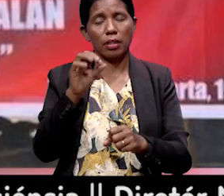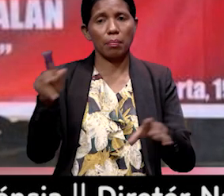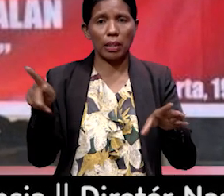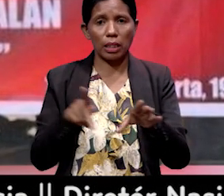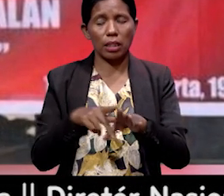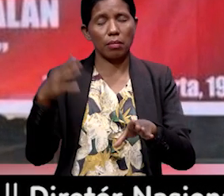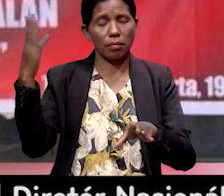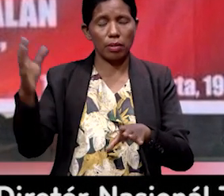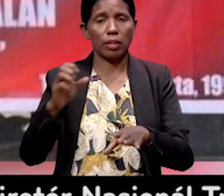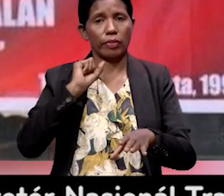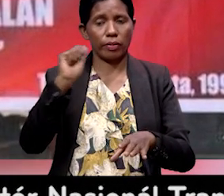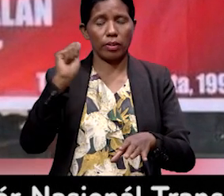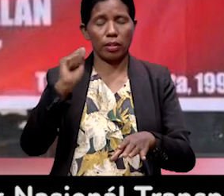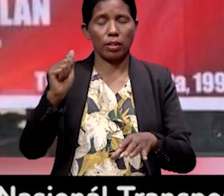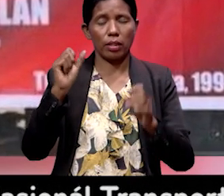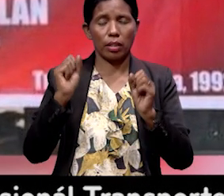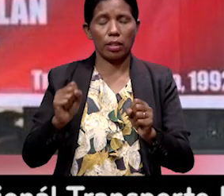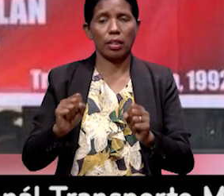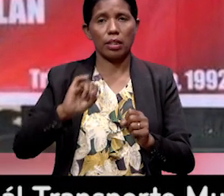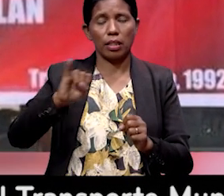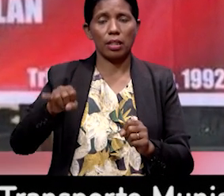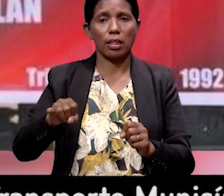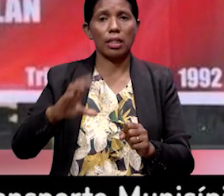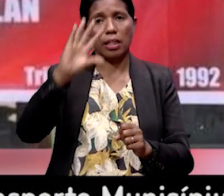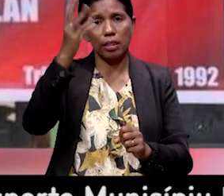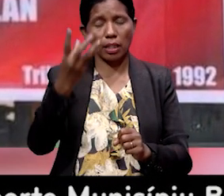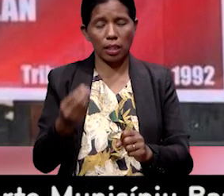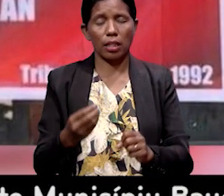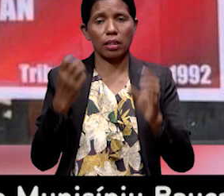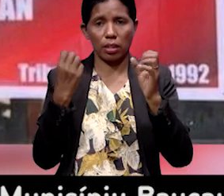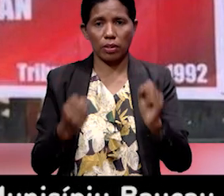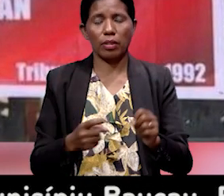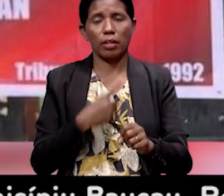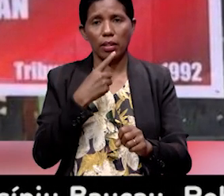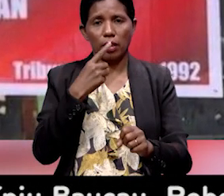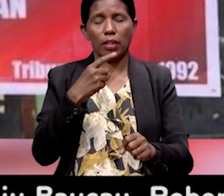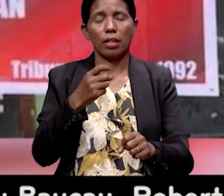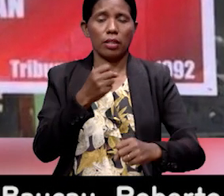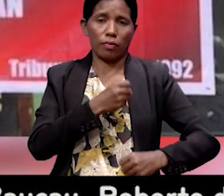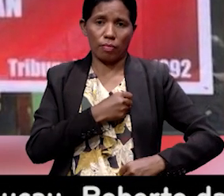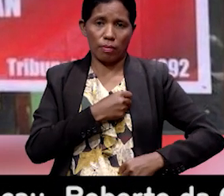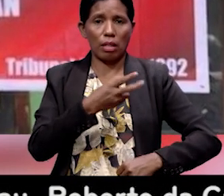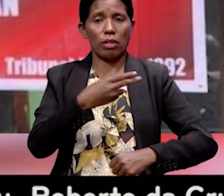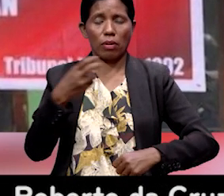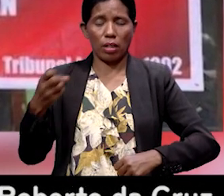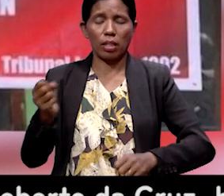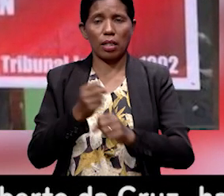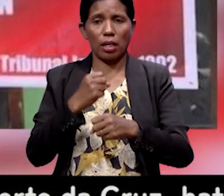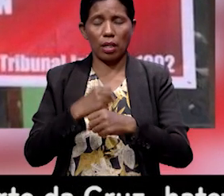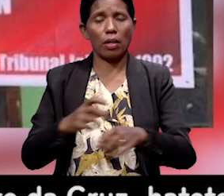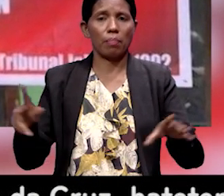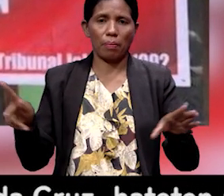ia manifestação pacífica ia Jakarta ou di protesta atrocidade nem militar Indonesia comete, honnia